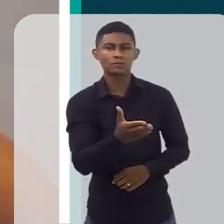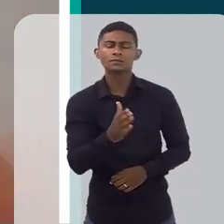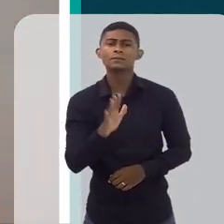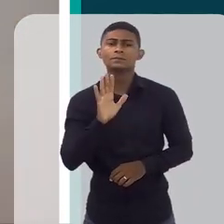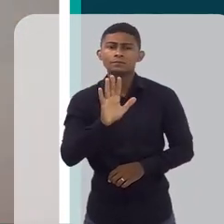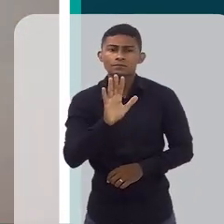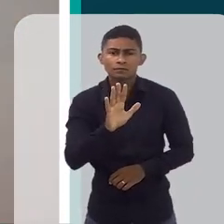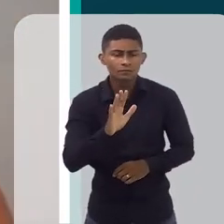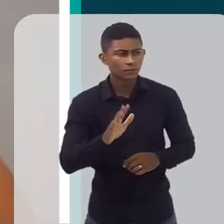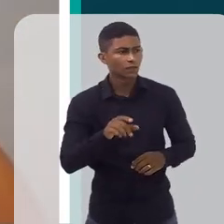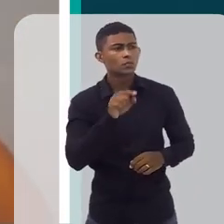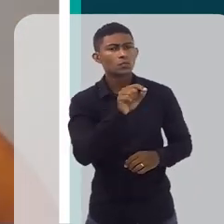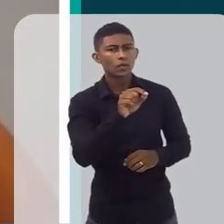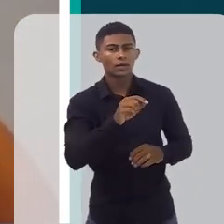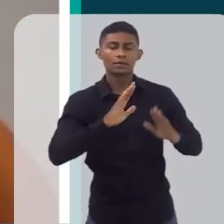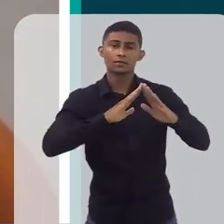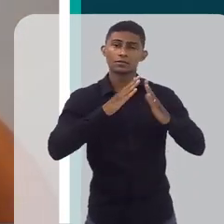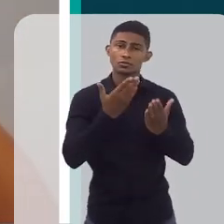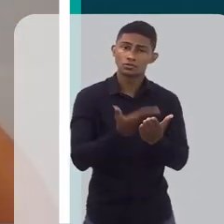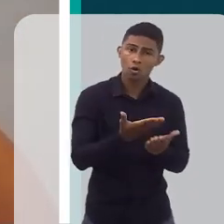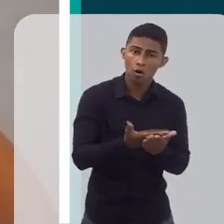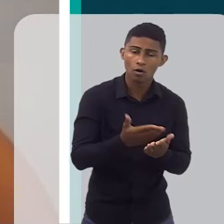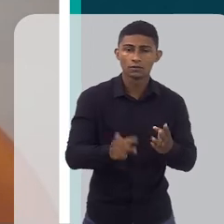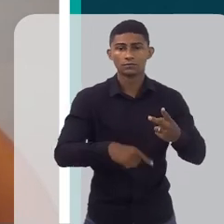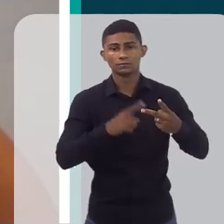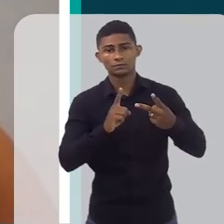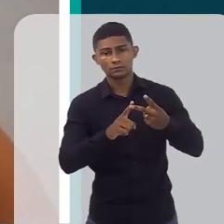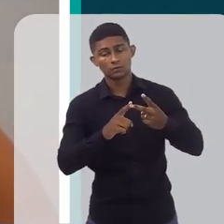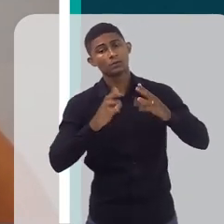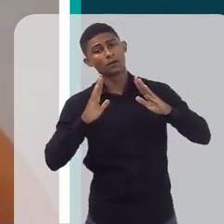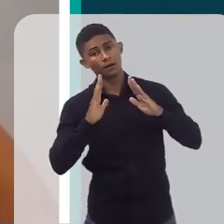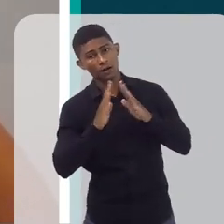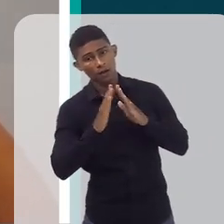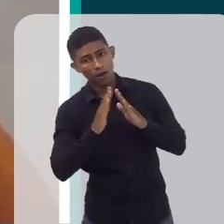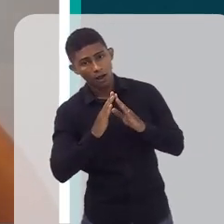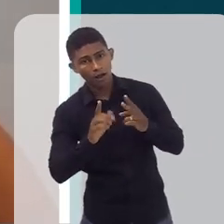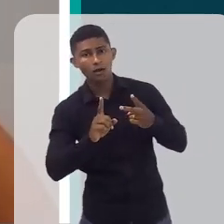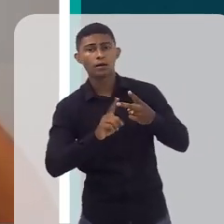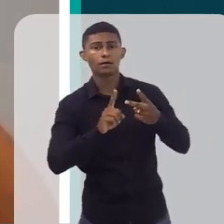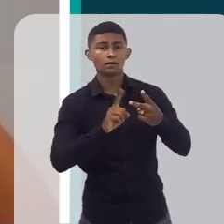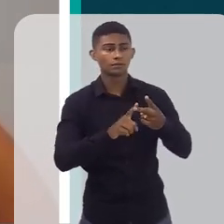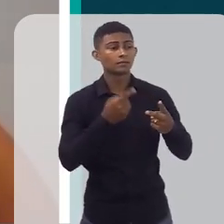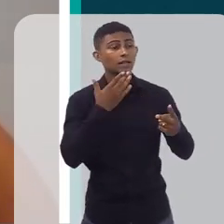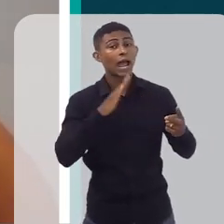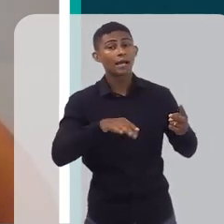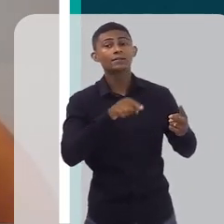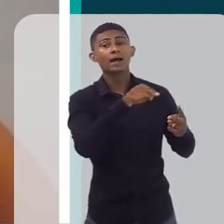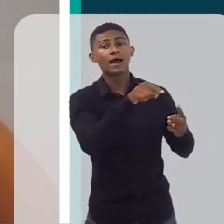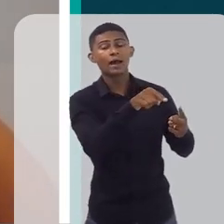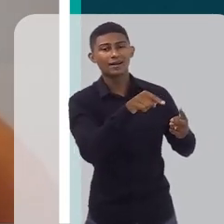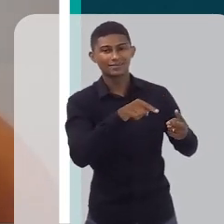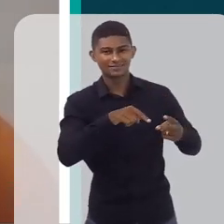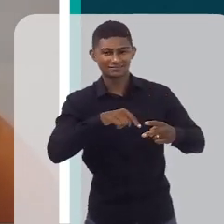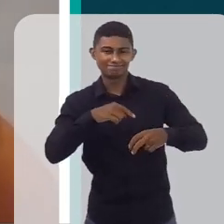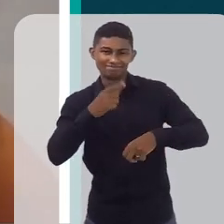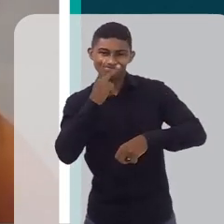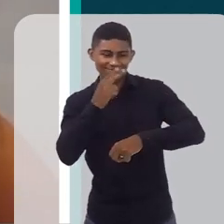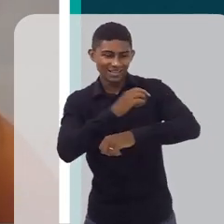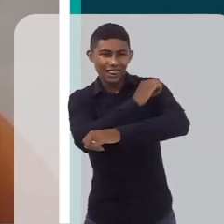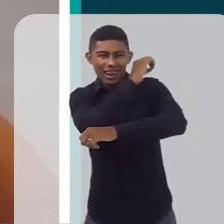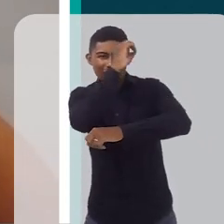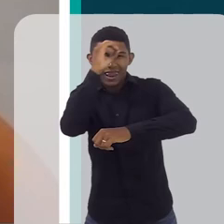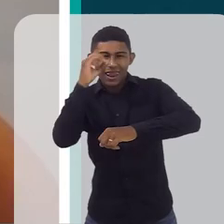que a gente fala é tudo, né? É escola, é casa, a casa onde a criança passa a maior parte do